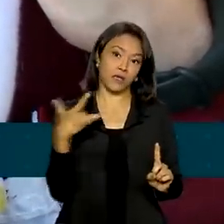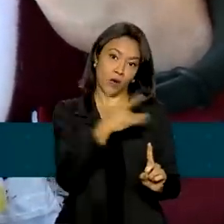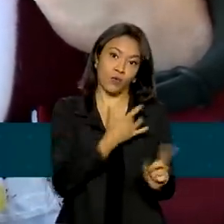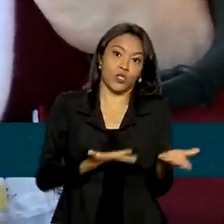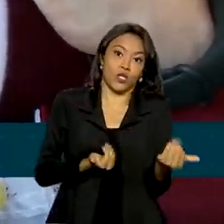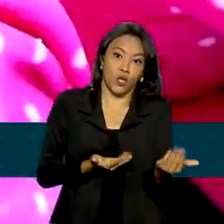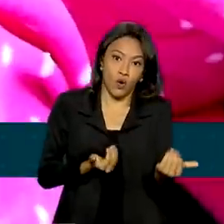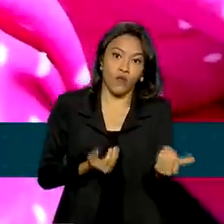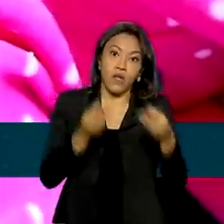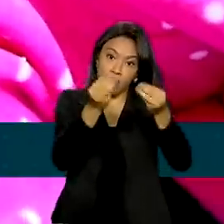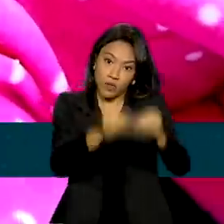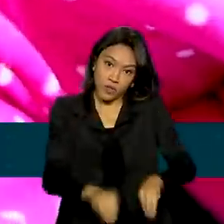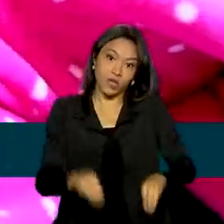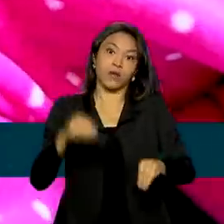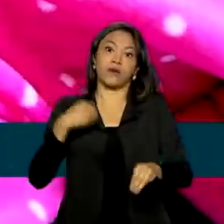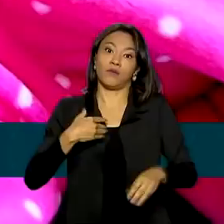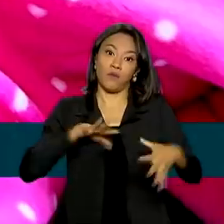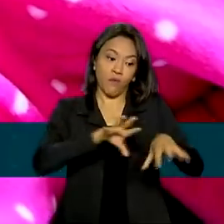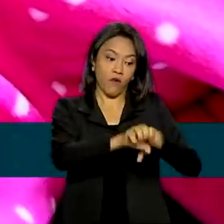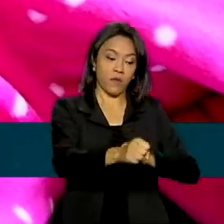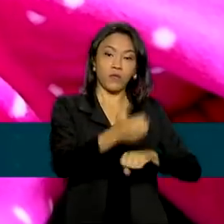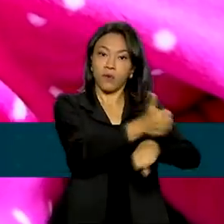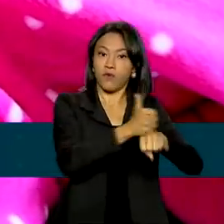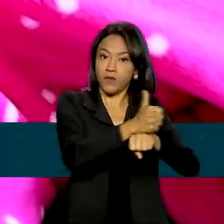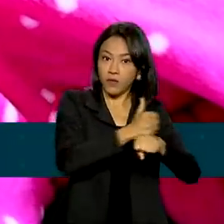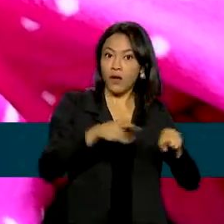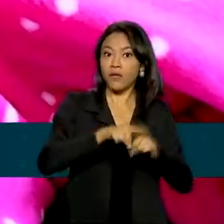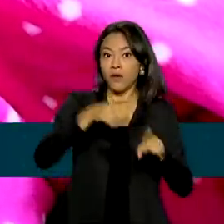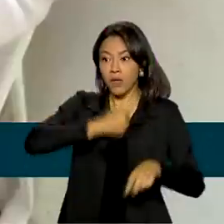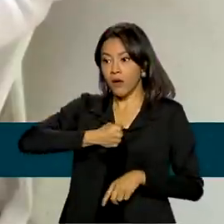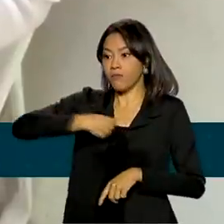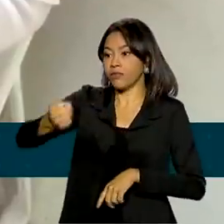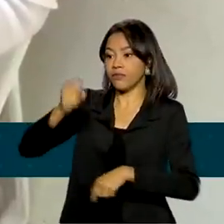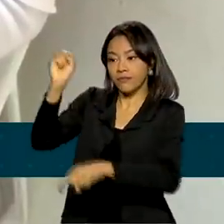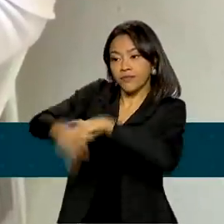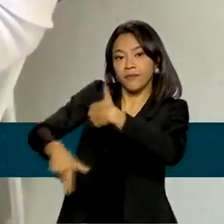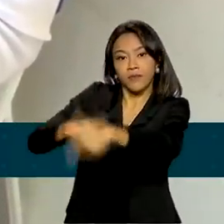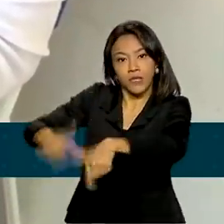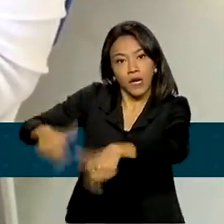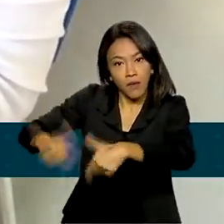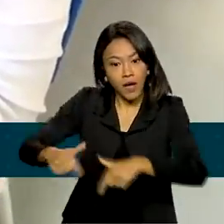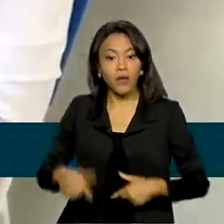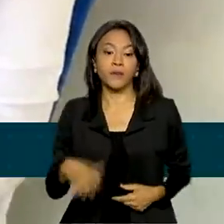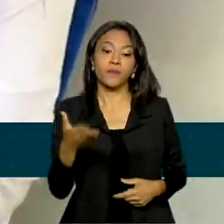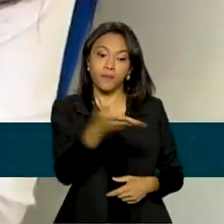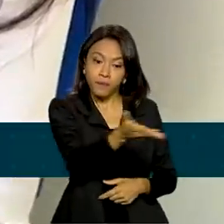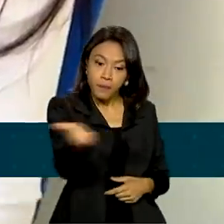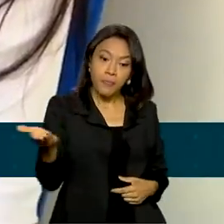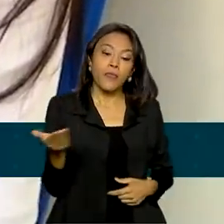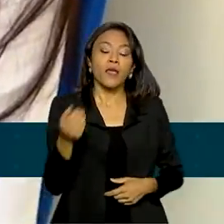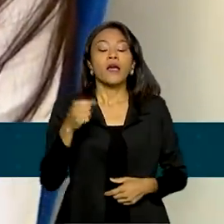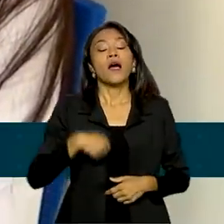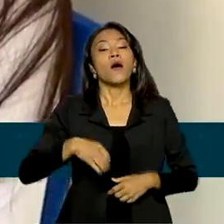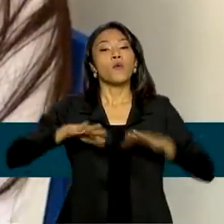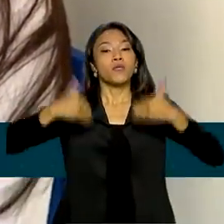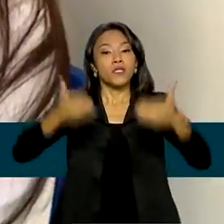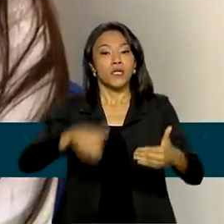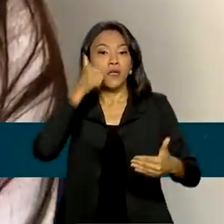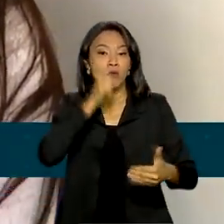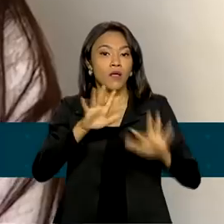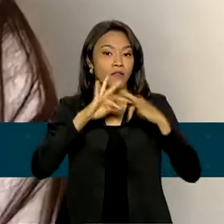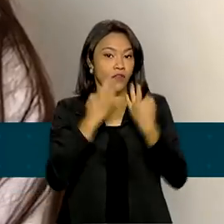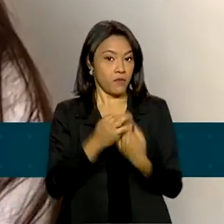prejudicando a formação profissional e até mesmo a inserção no mercado de trabalho. O Ministério da Mulher, da Família e dos Direitos